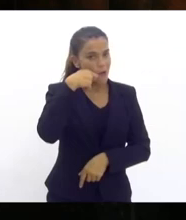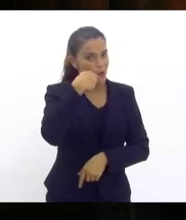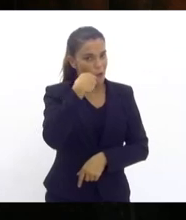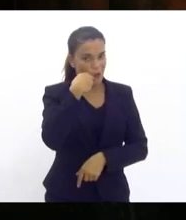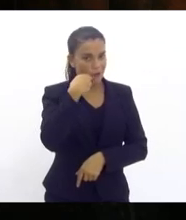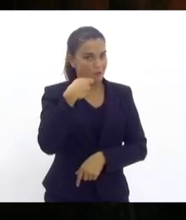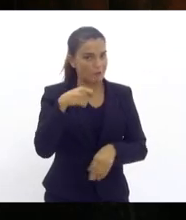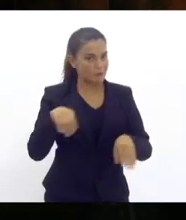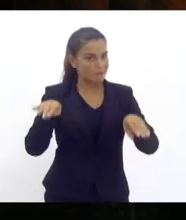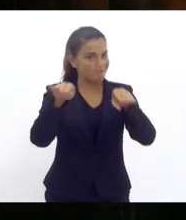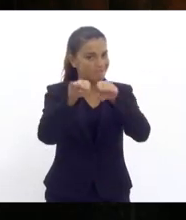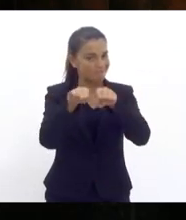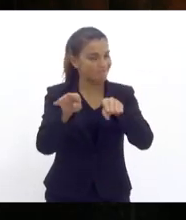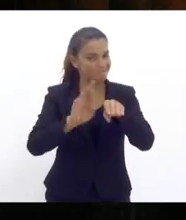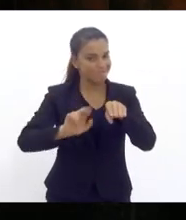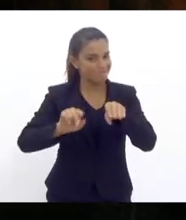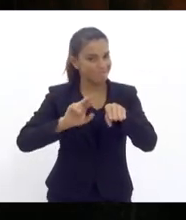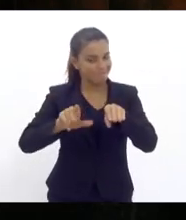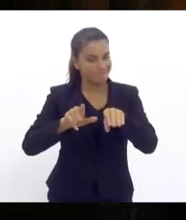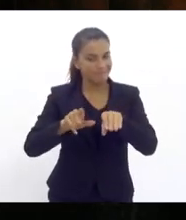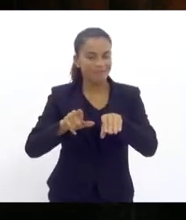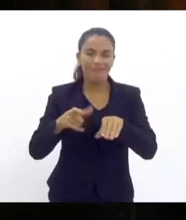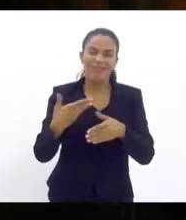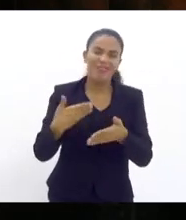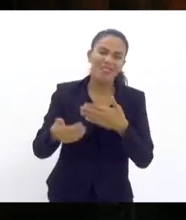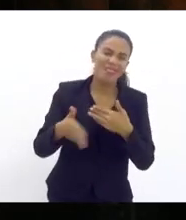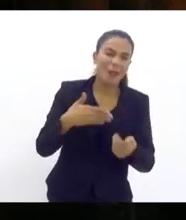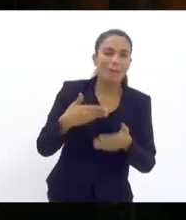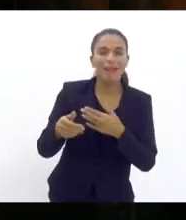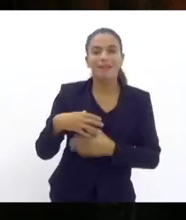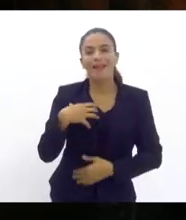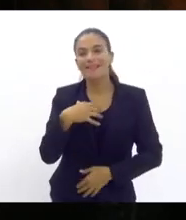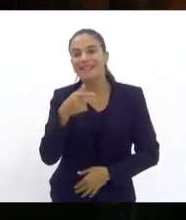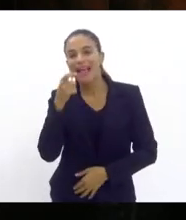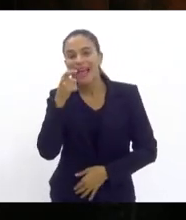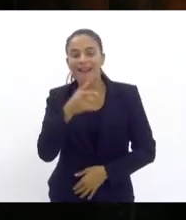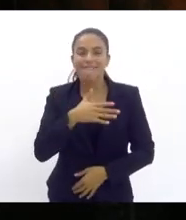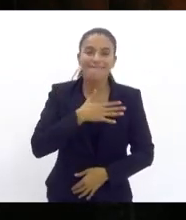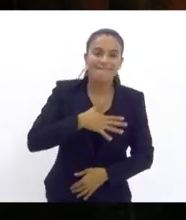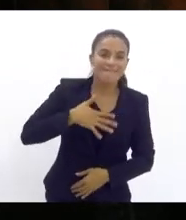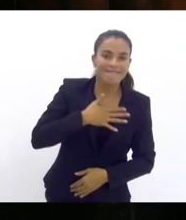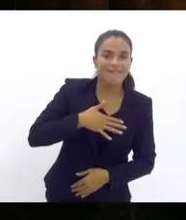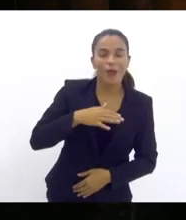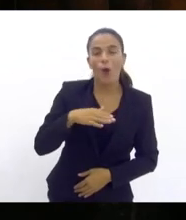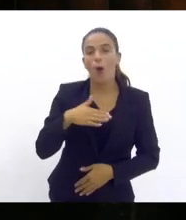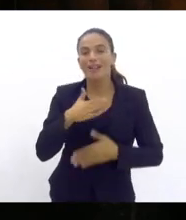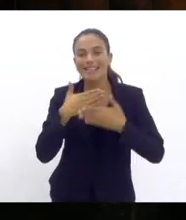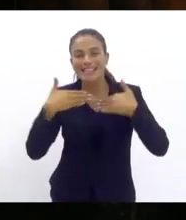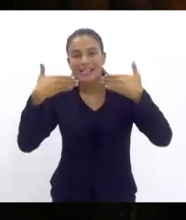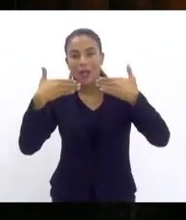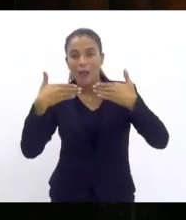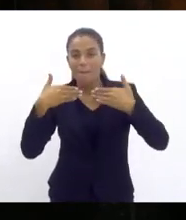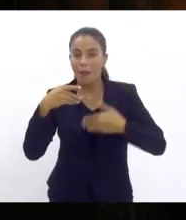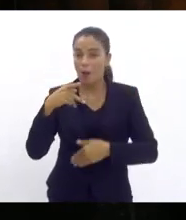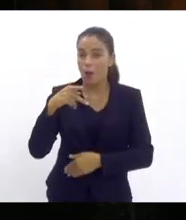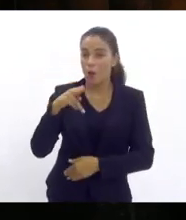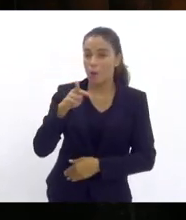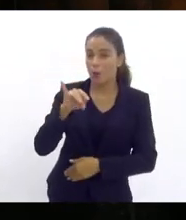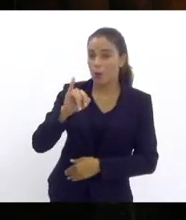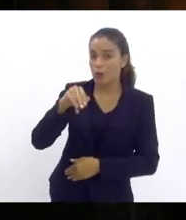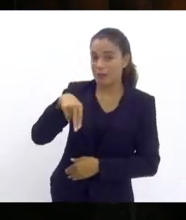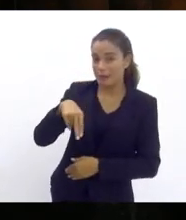no mesmo nível independente de simpatias ou antipatias pelo Putin ou pelo